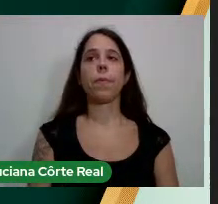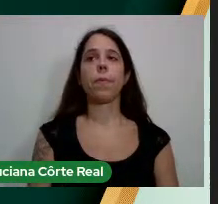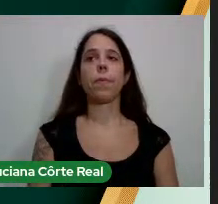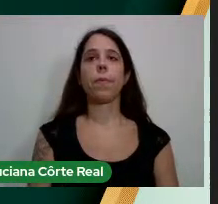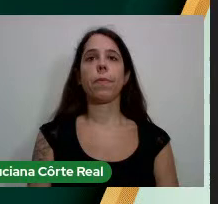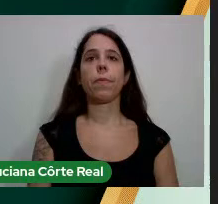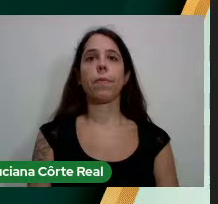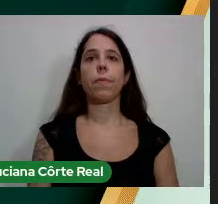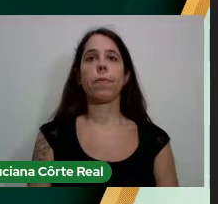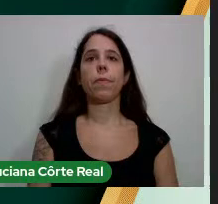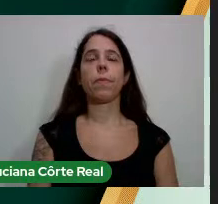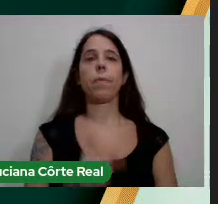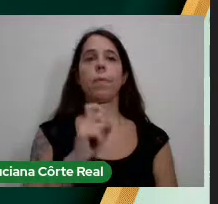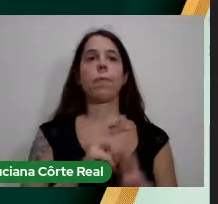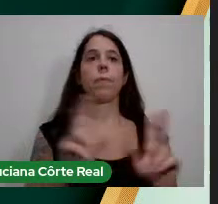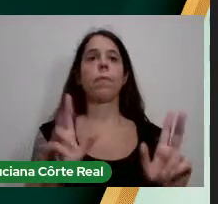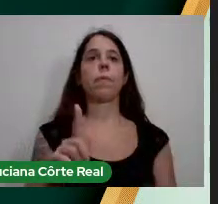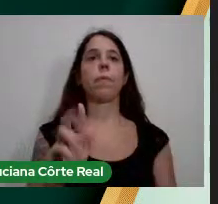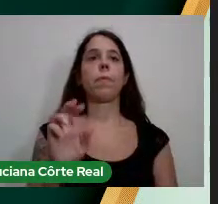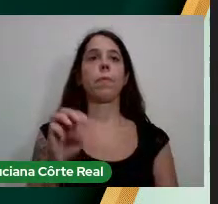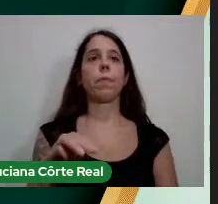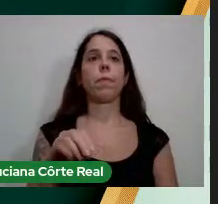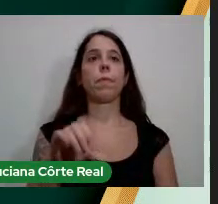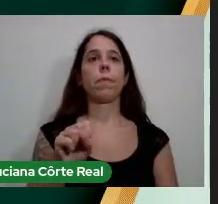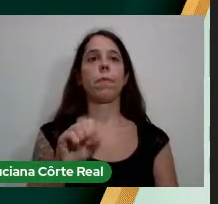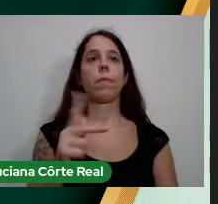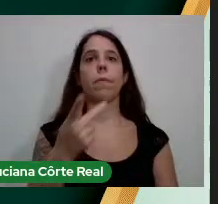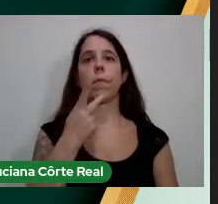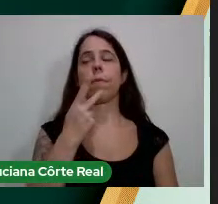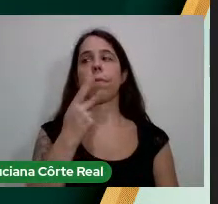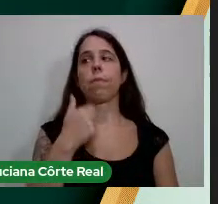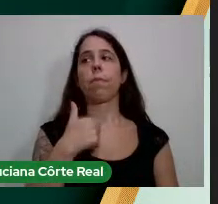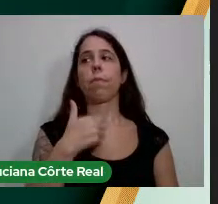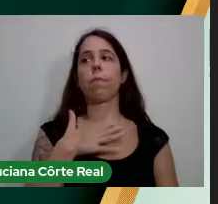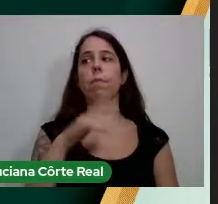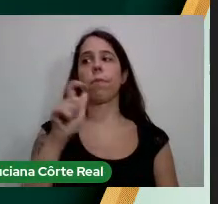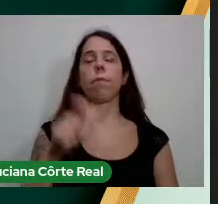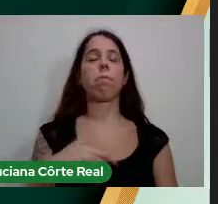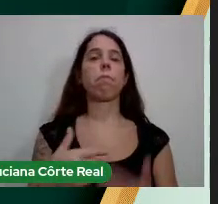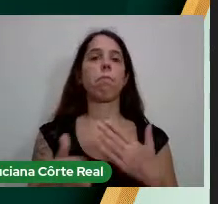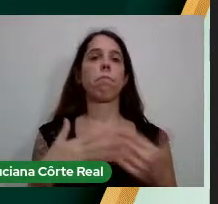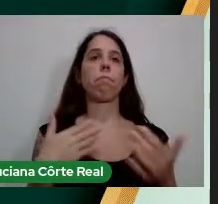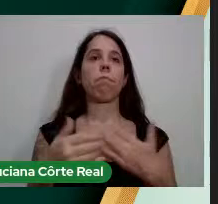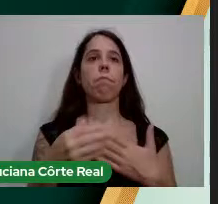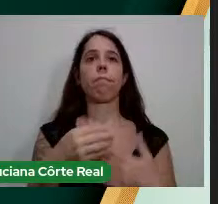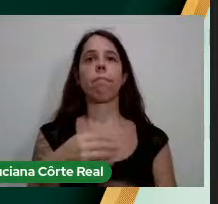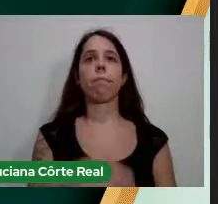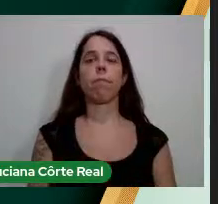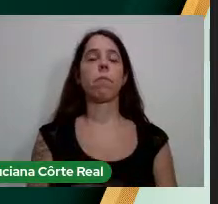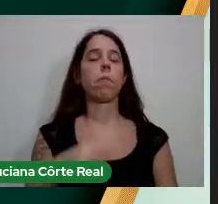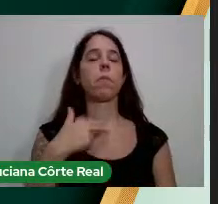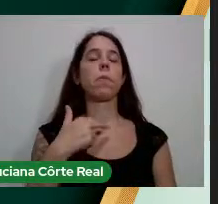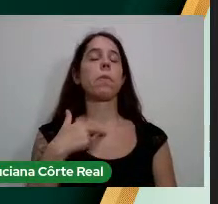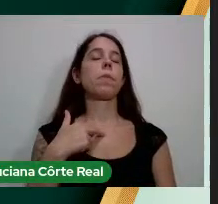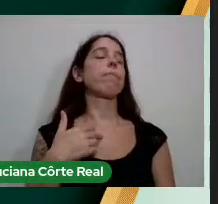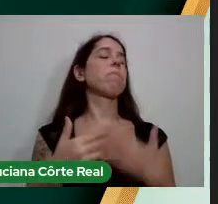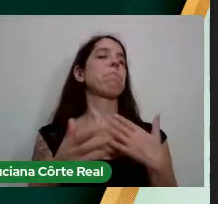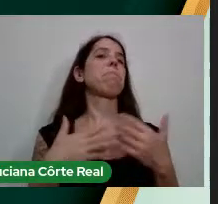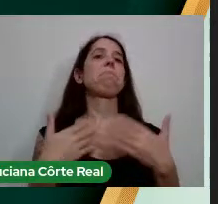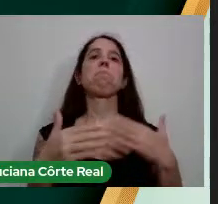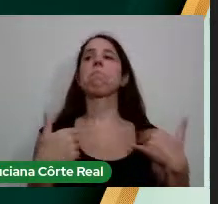Gramsci dizia Odeia os indiferentes Não podemos ser indiferentes Da